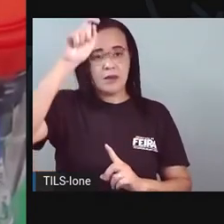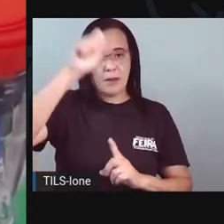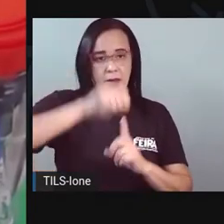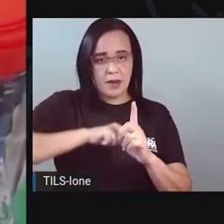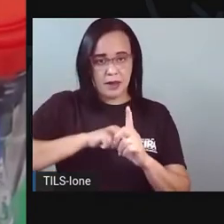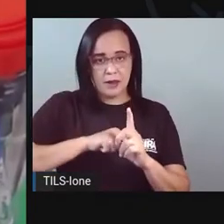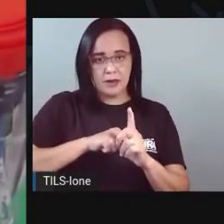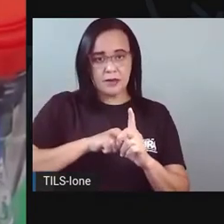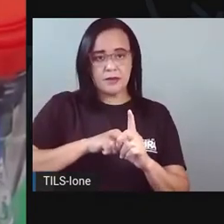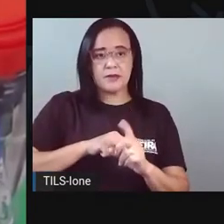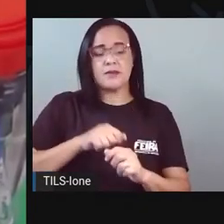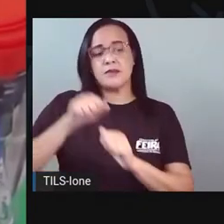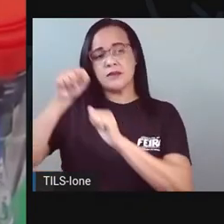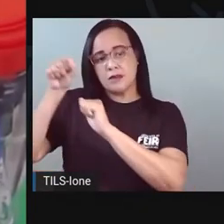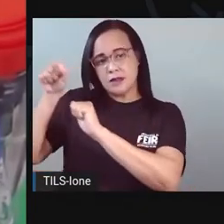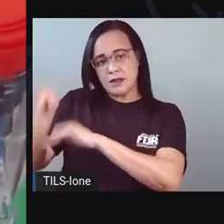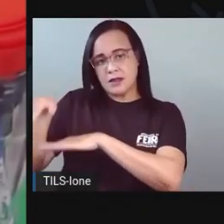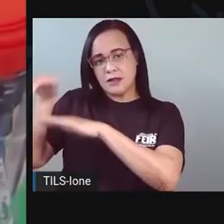Depois.